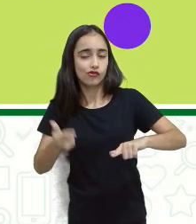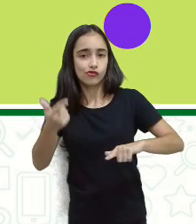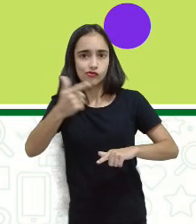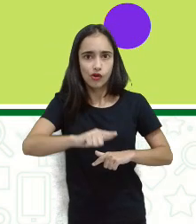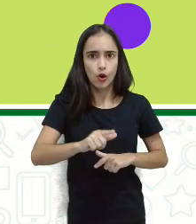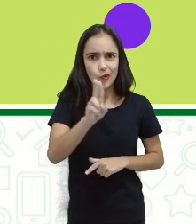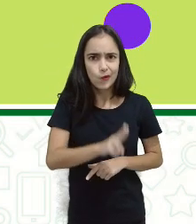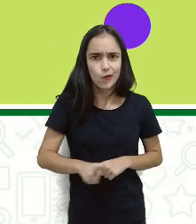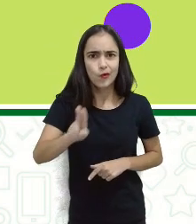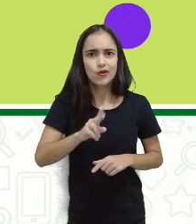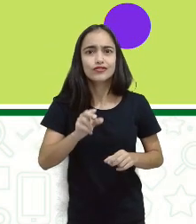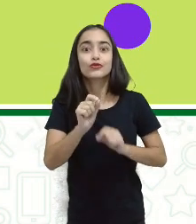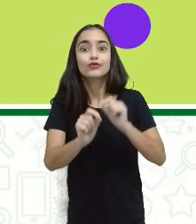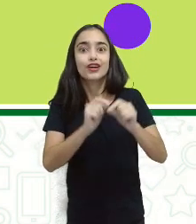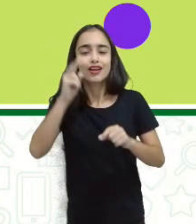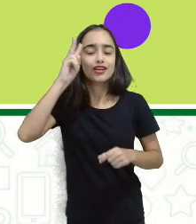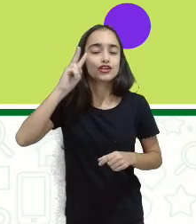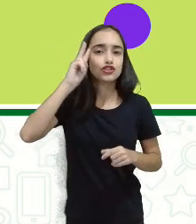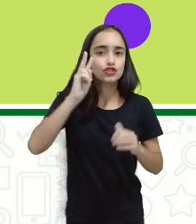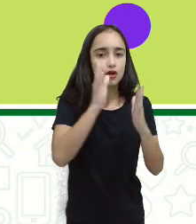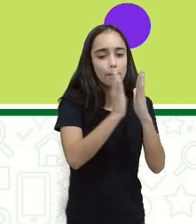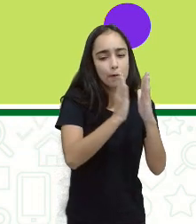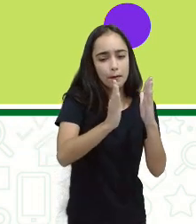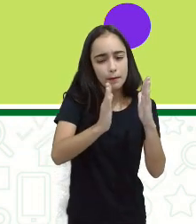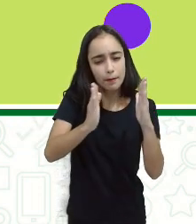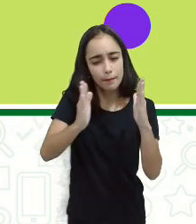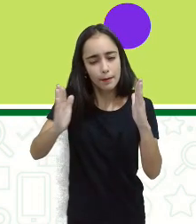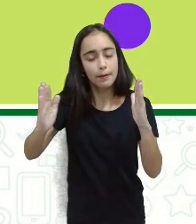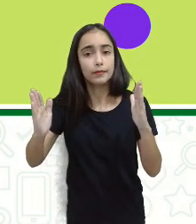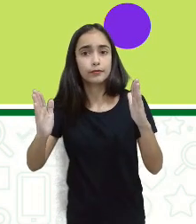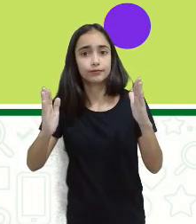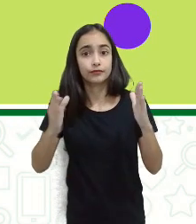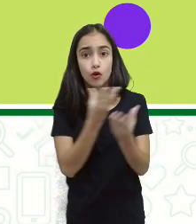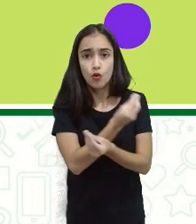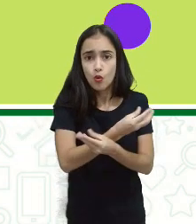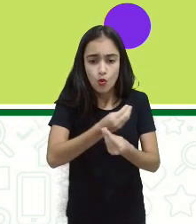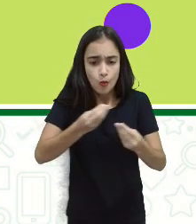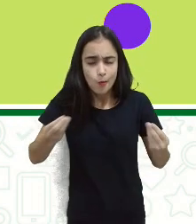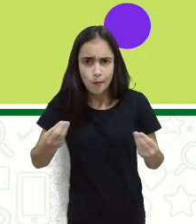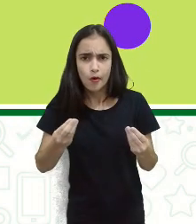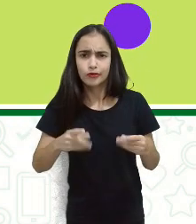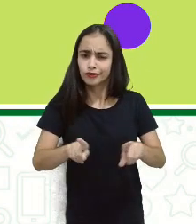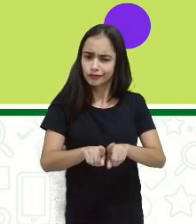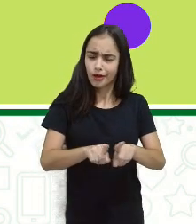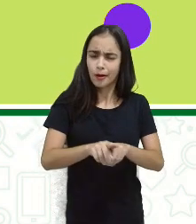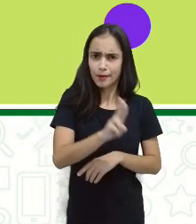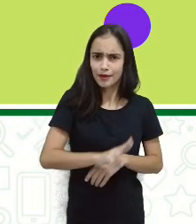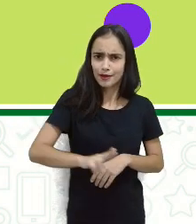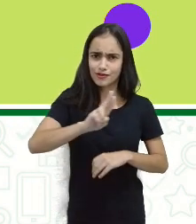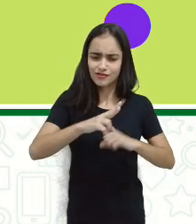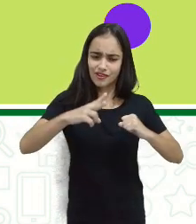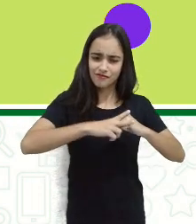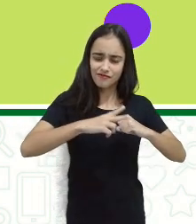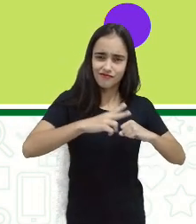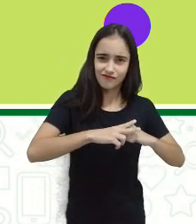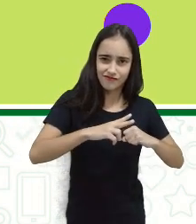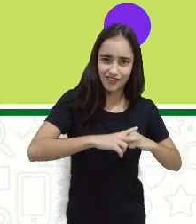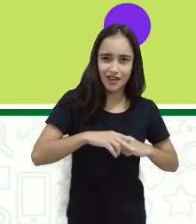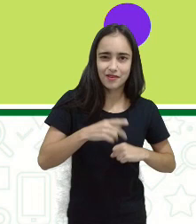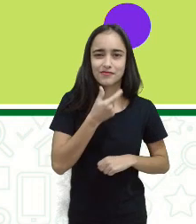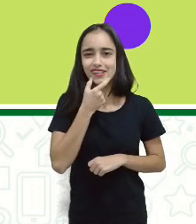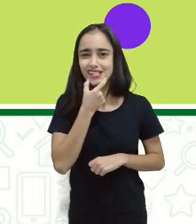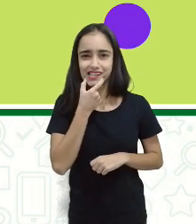bang, pow! Então, muitas dessas onomatopeias são derivadas de verbos também da língua inglesa,